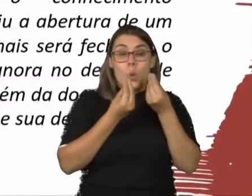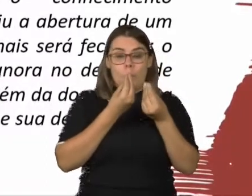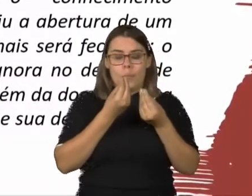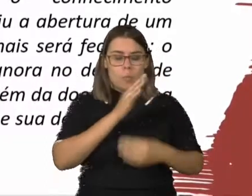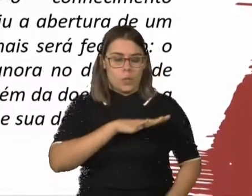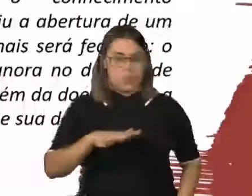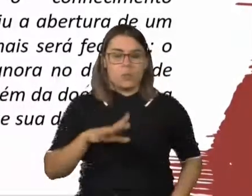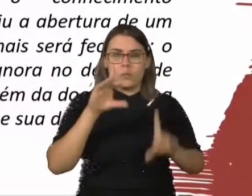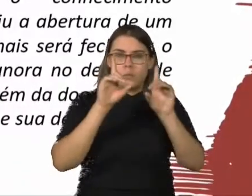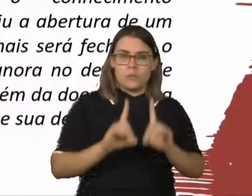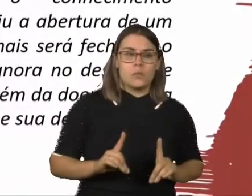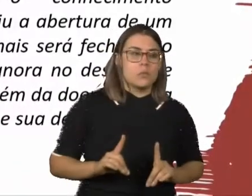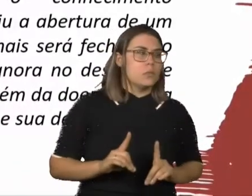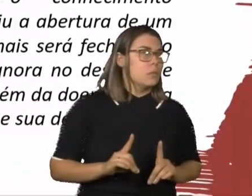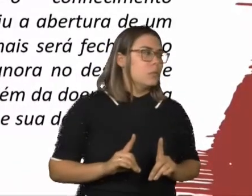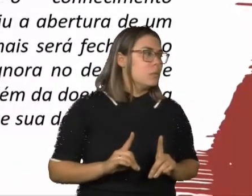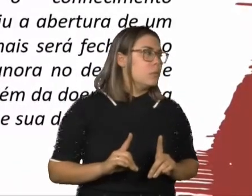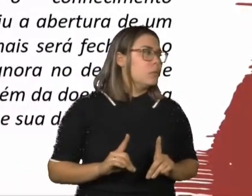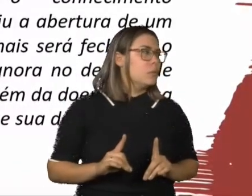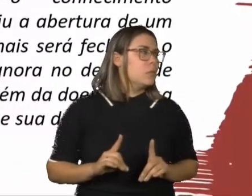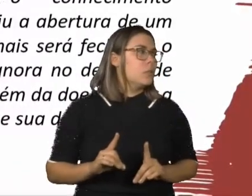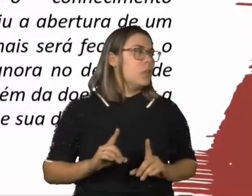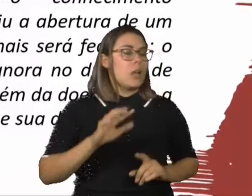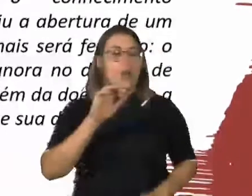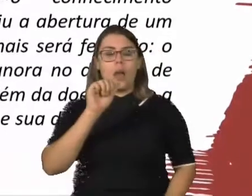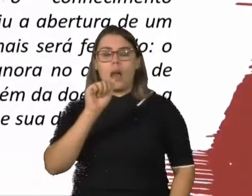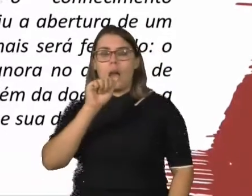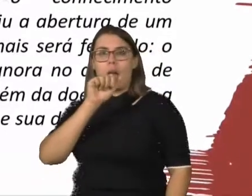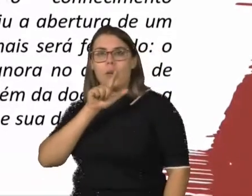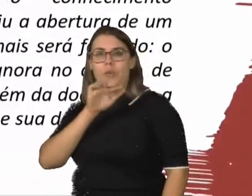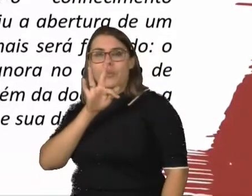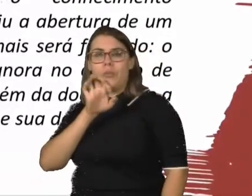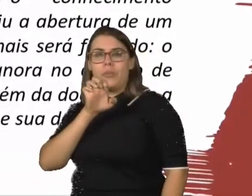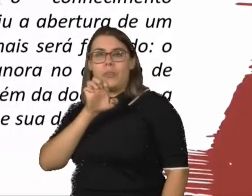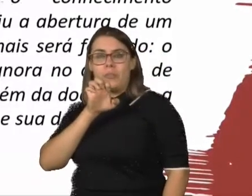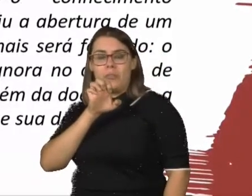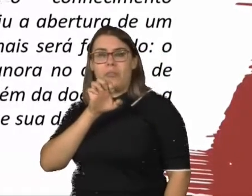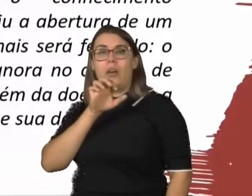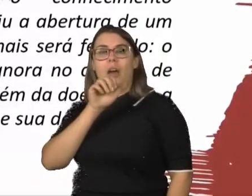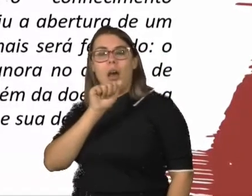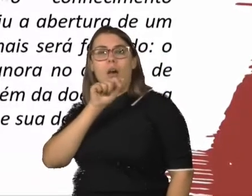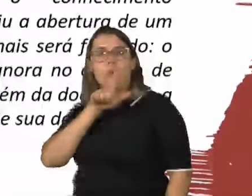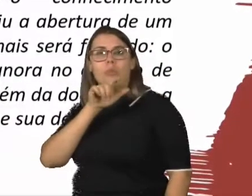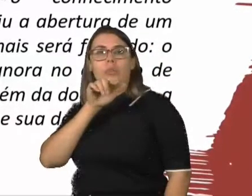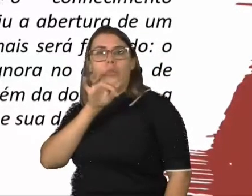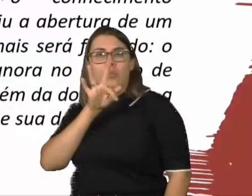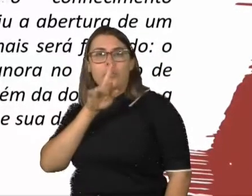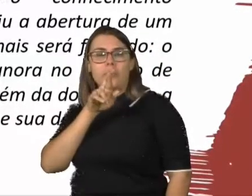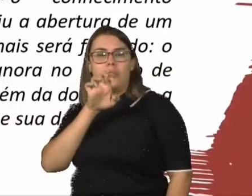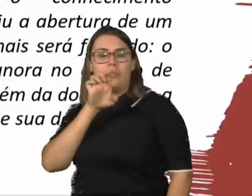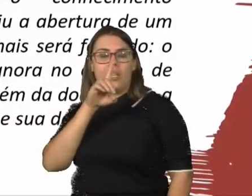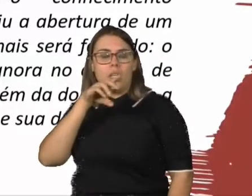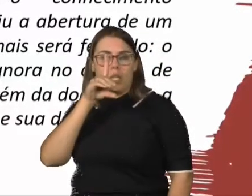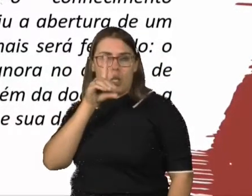desenvolvimento. Alfredo ainda hoje não é o supervisor. Alfredo é uma pessoa que eu admiro muito por todo o seu percurso na clínica de pessoas com